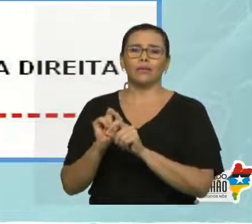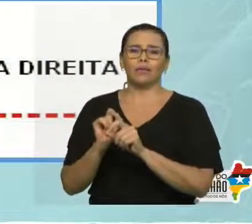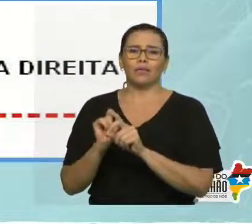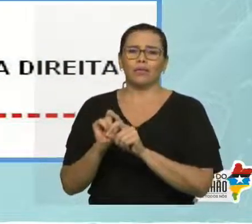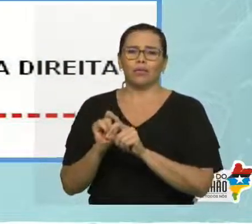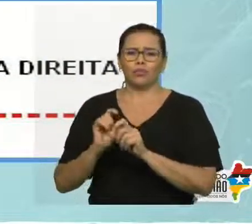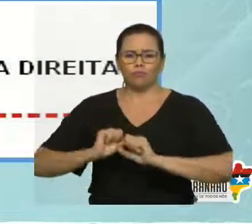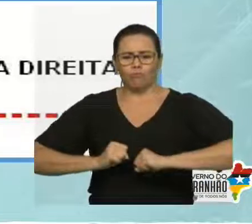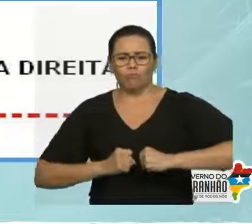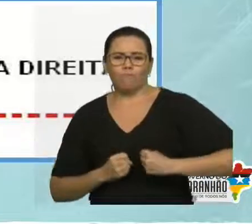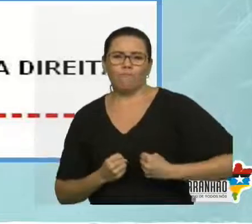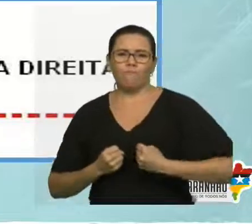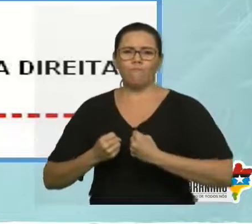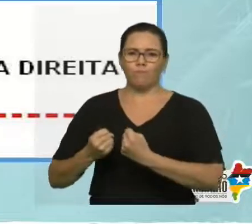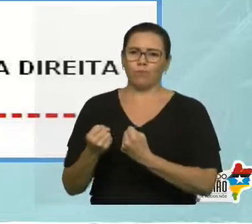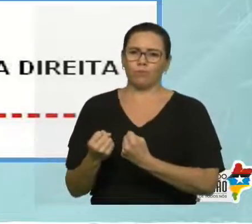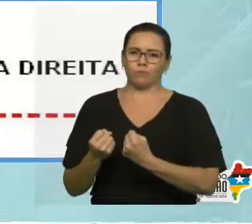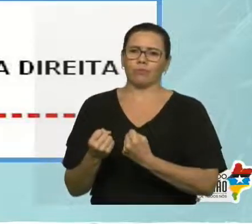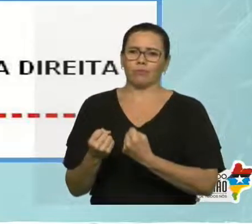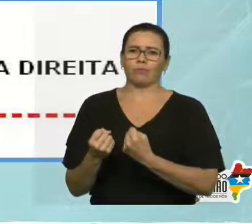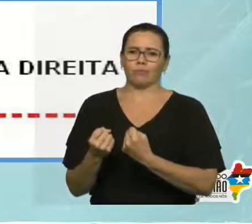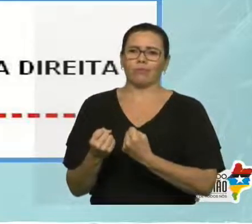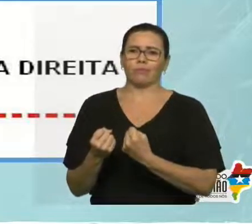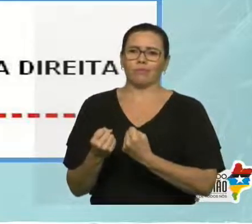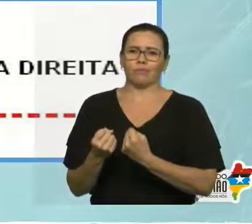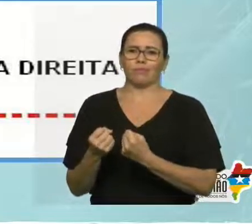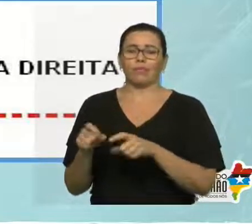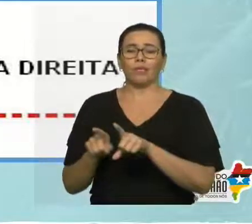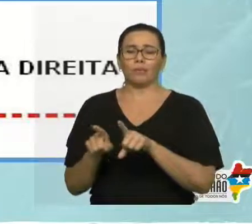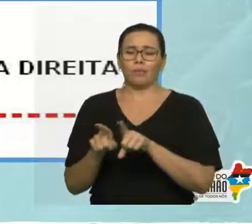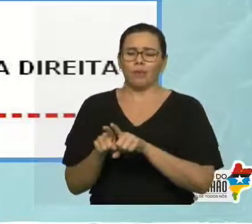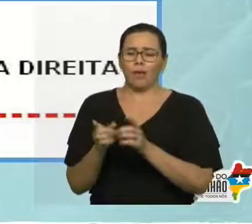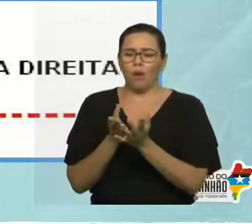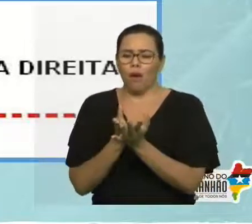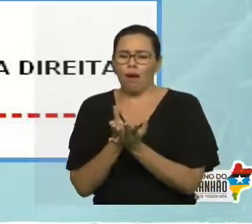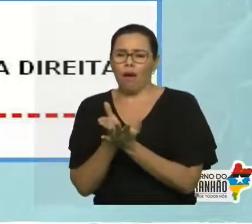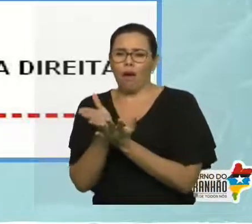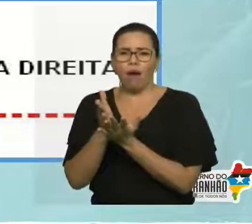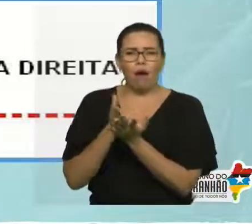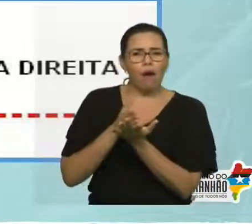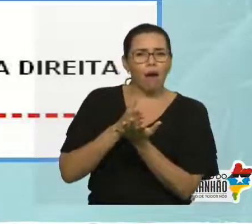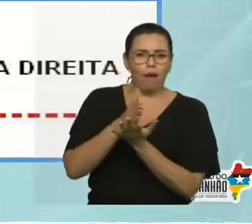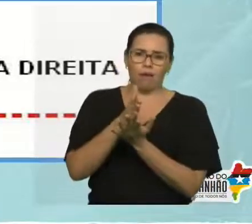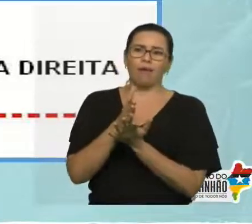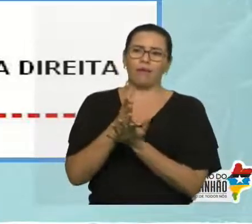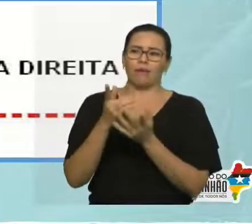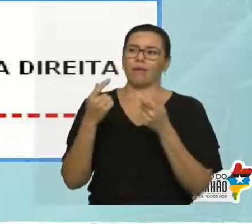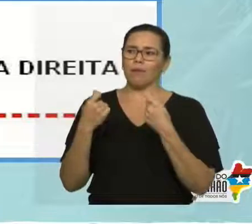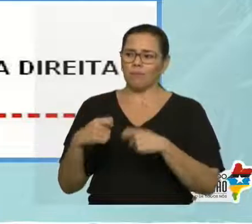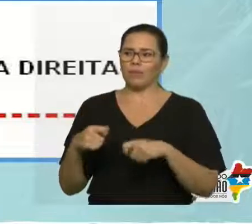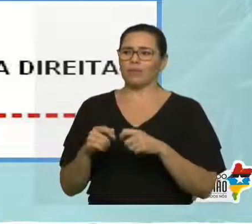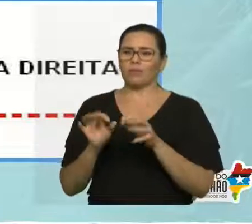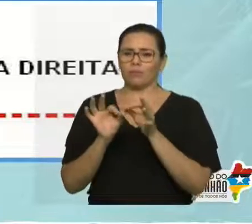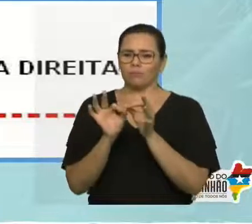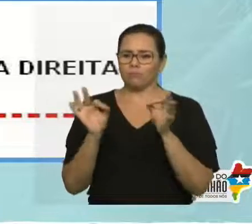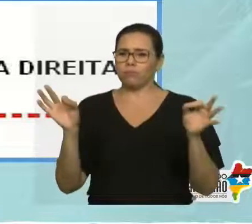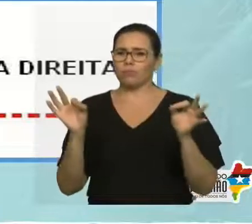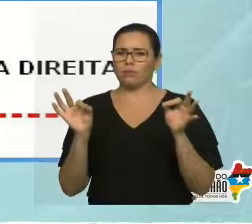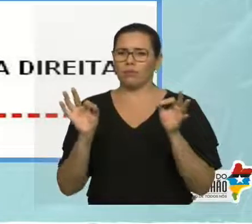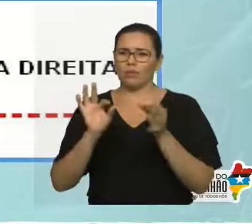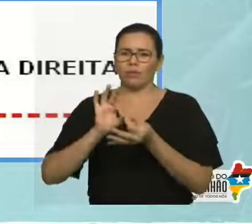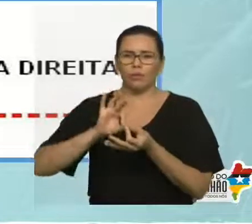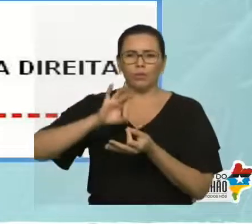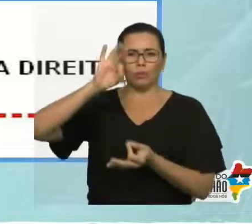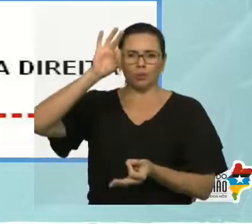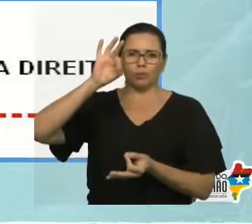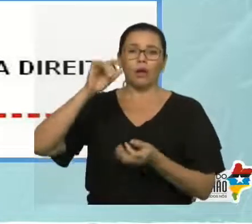intensidade, que é a mesma coisa que módulo, direção e sentido para ser caracterizada. Olha aí, elas precisam ter